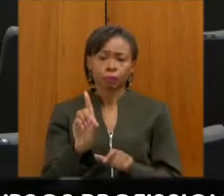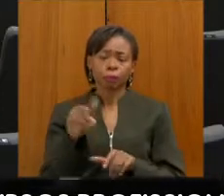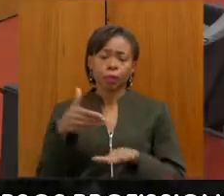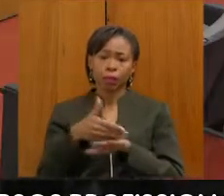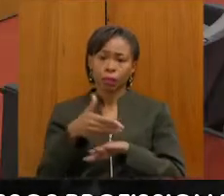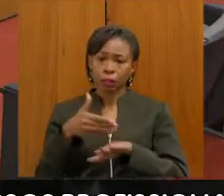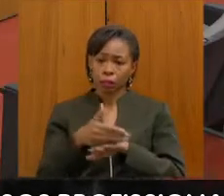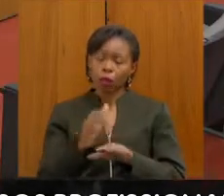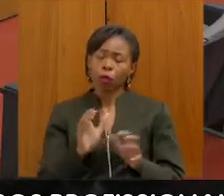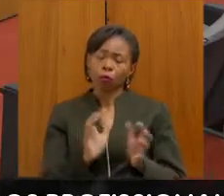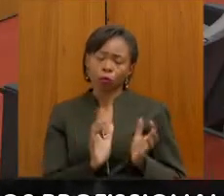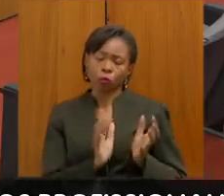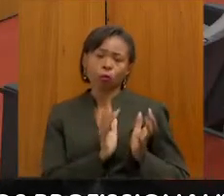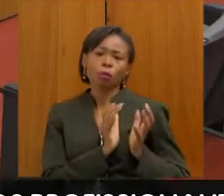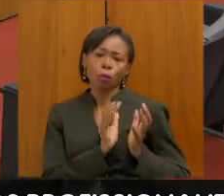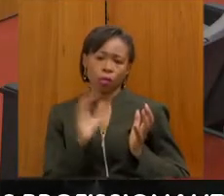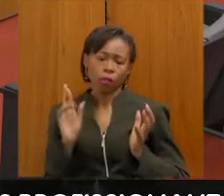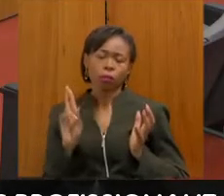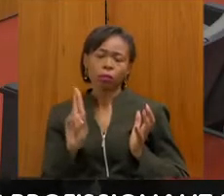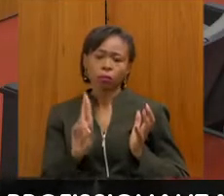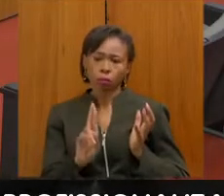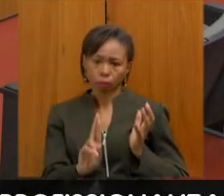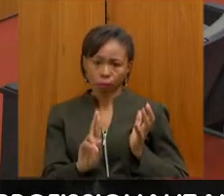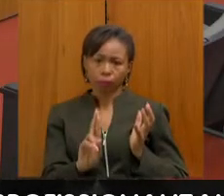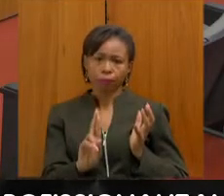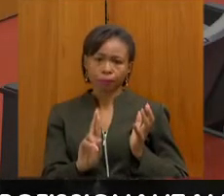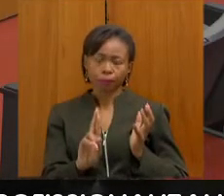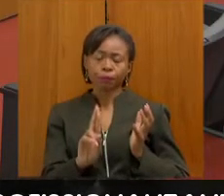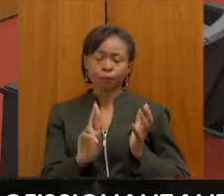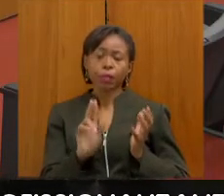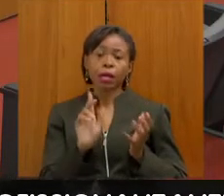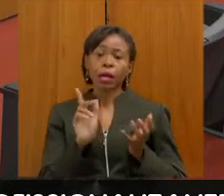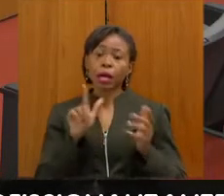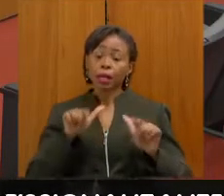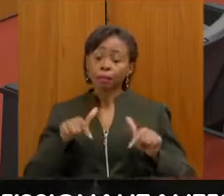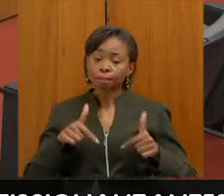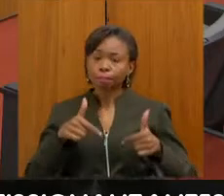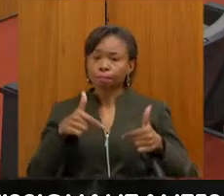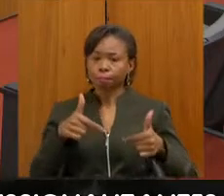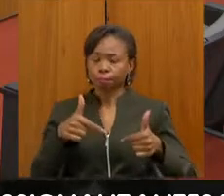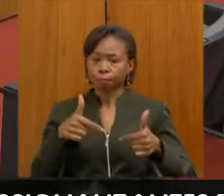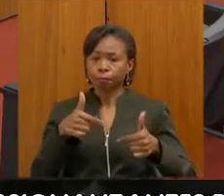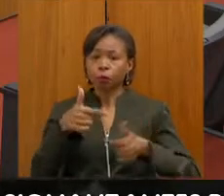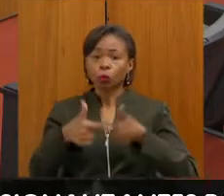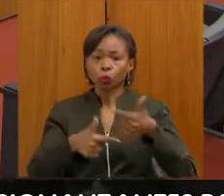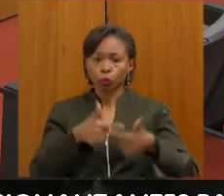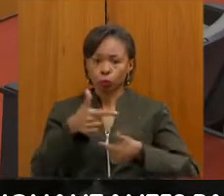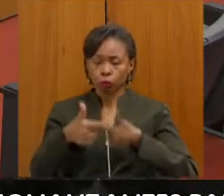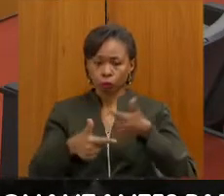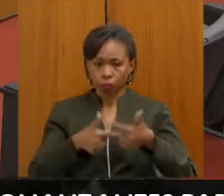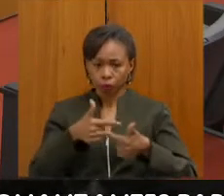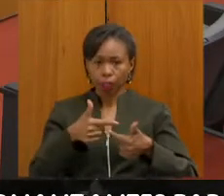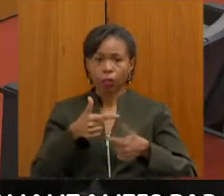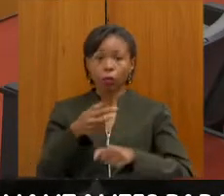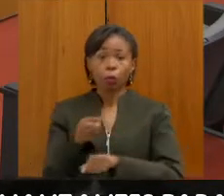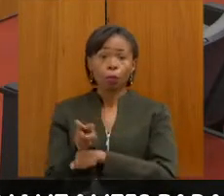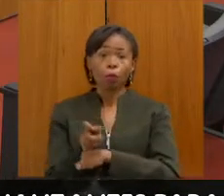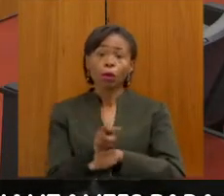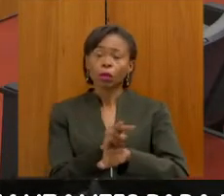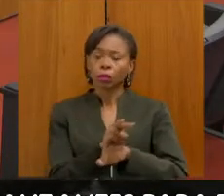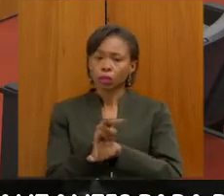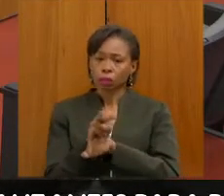iniciativa que integra as atividades de monitoramento intensivo pela comissão da temática